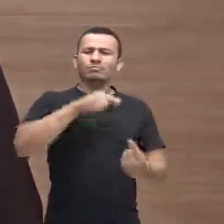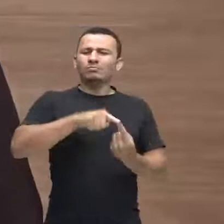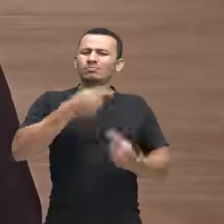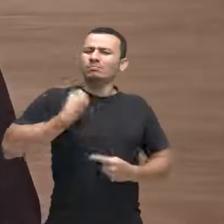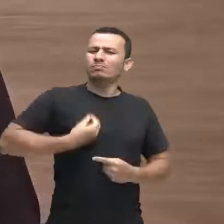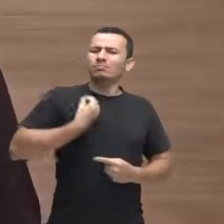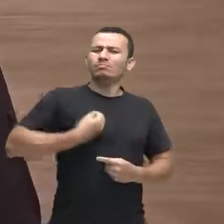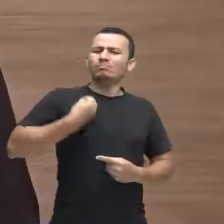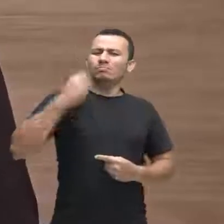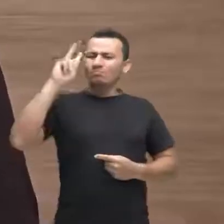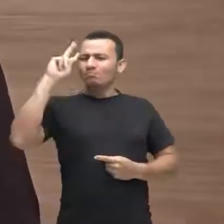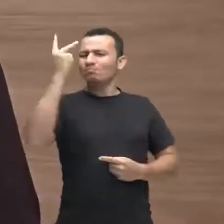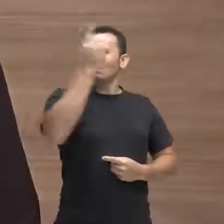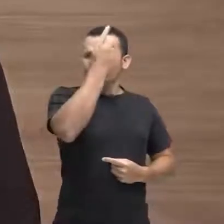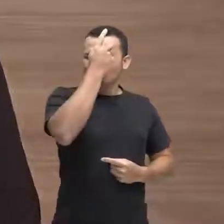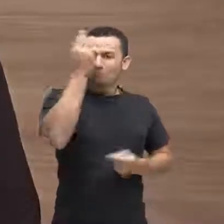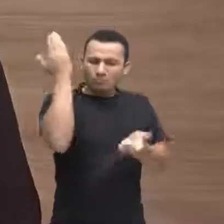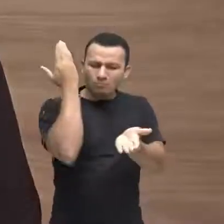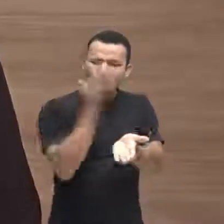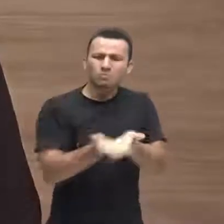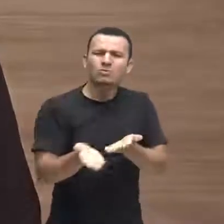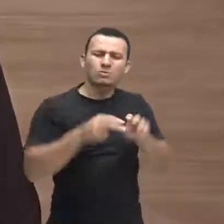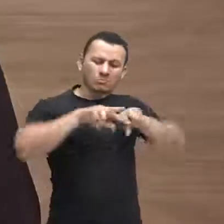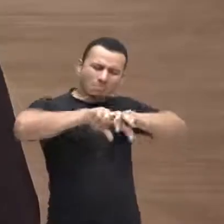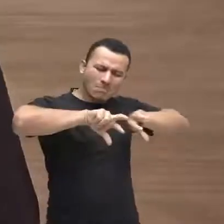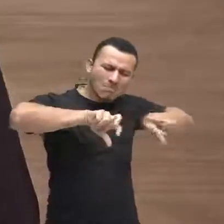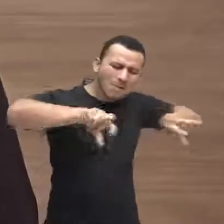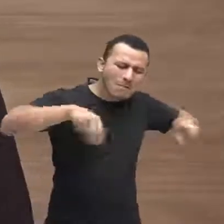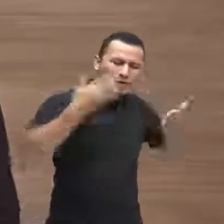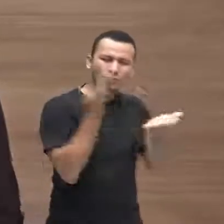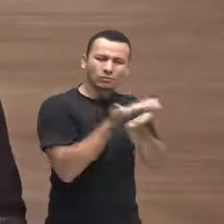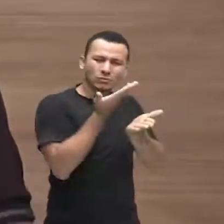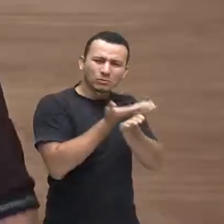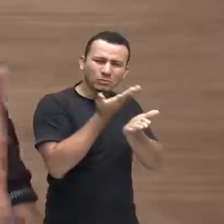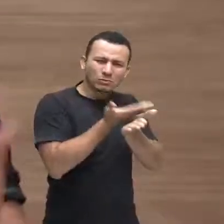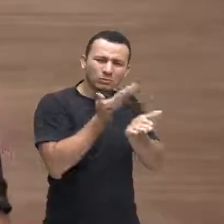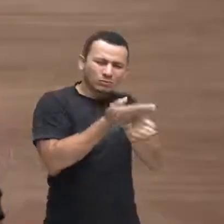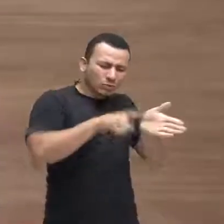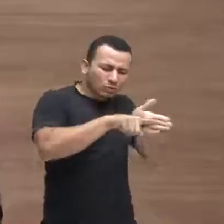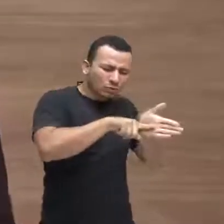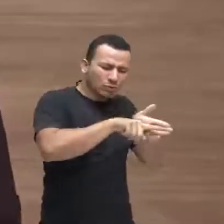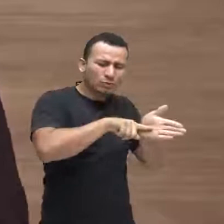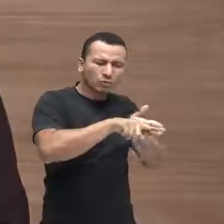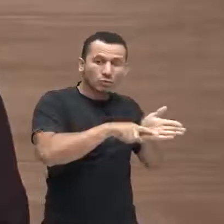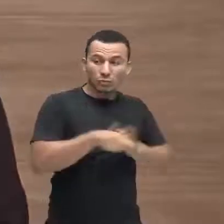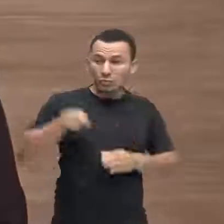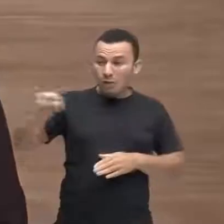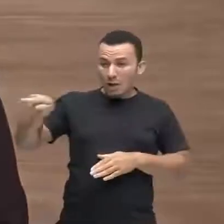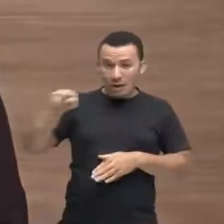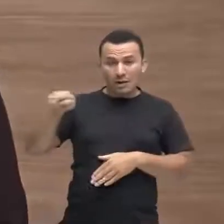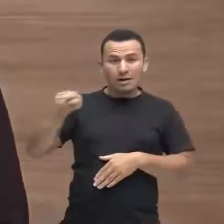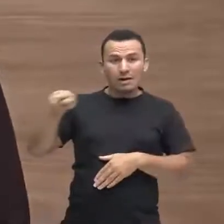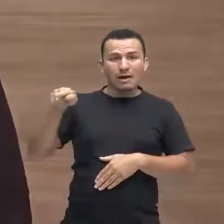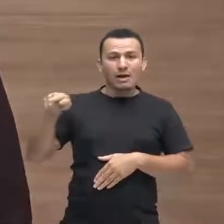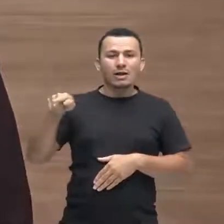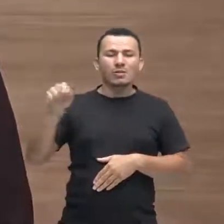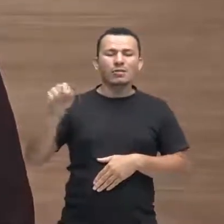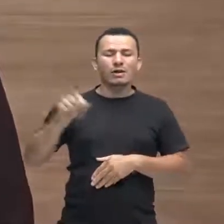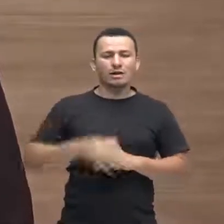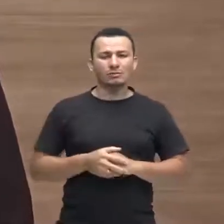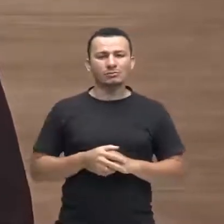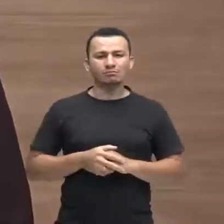E ele se lança no estudo. Só que ao se lançar no estudo, Paulo se transforma em um garoto